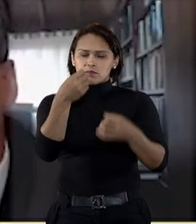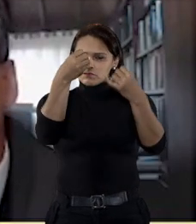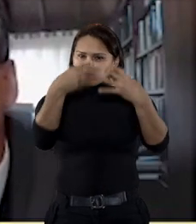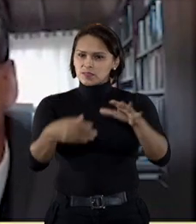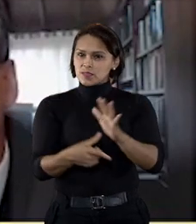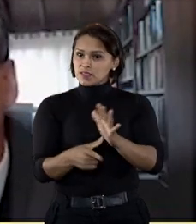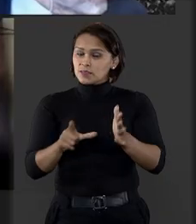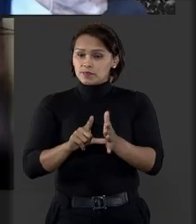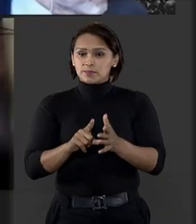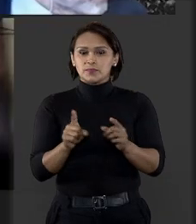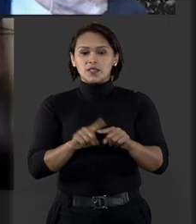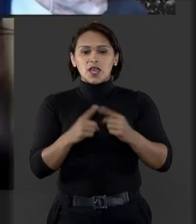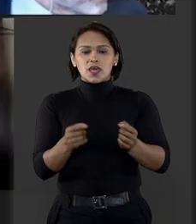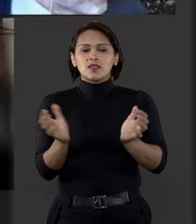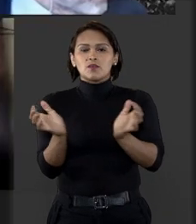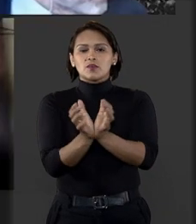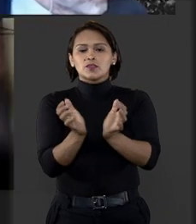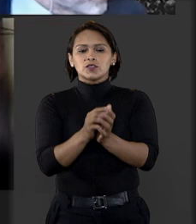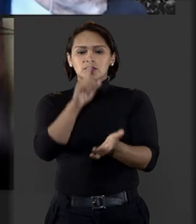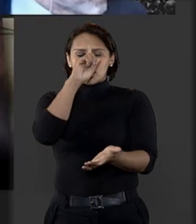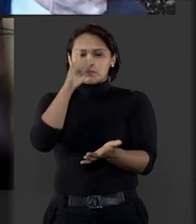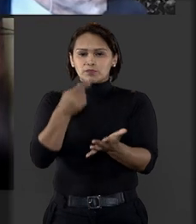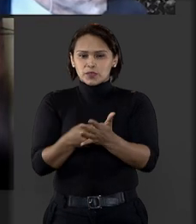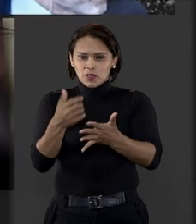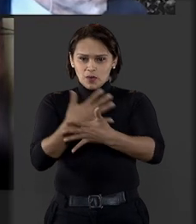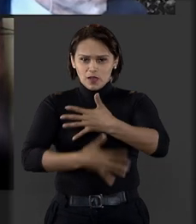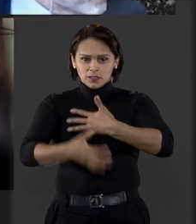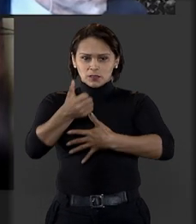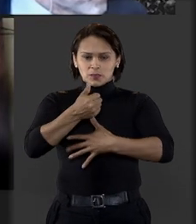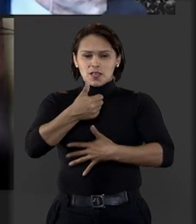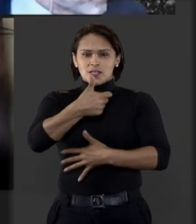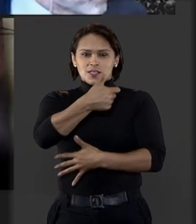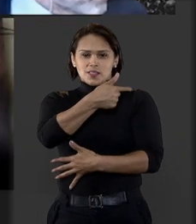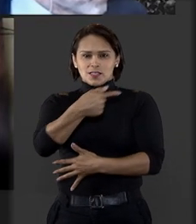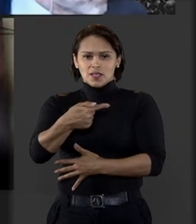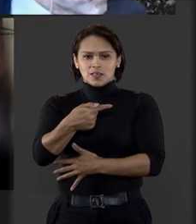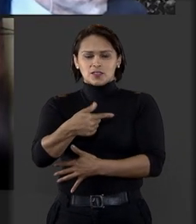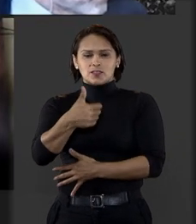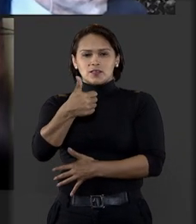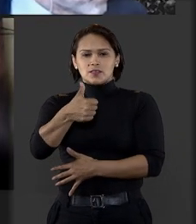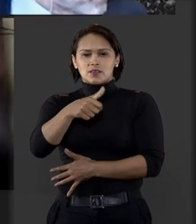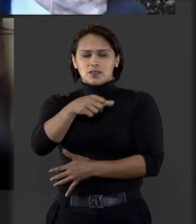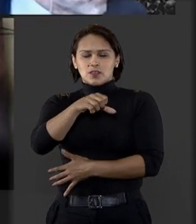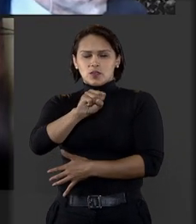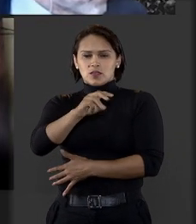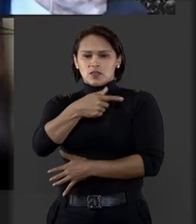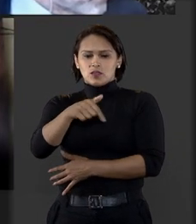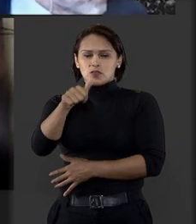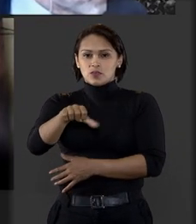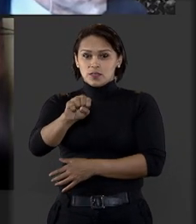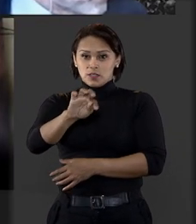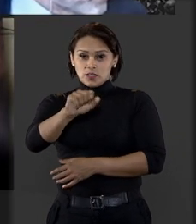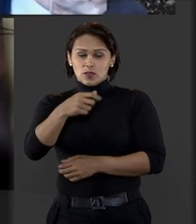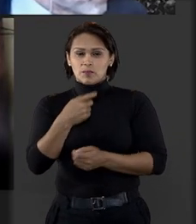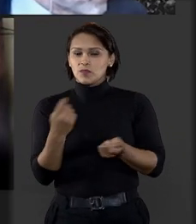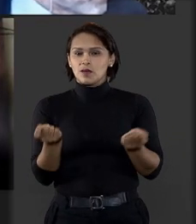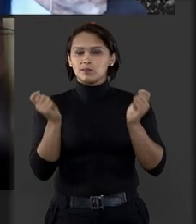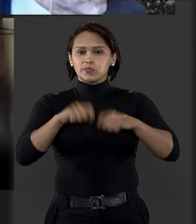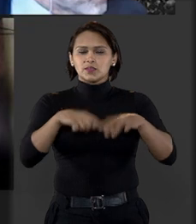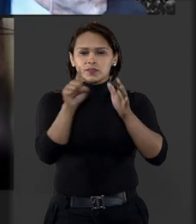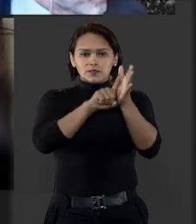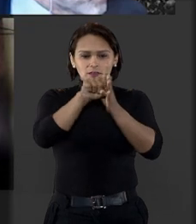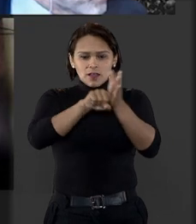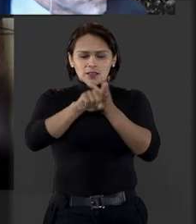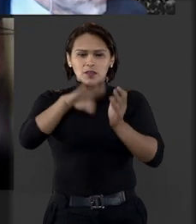decisão impugnada. Desta forma, o colegiado aplicou a súmula 7 e 182 do STJ por entender que não seria